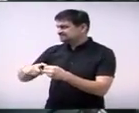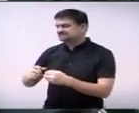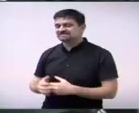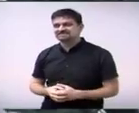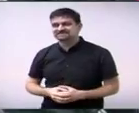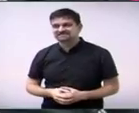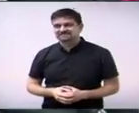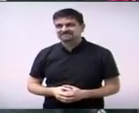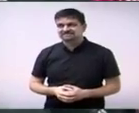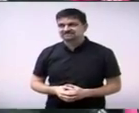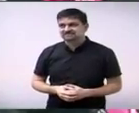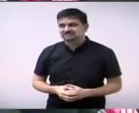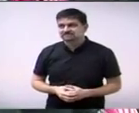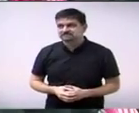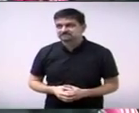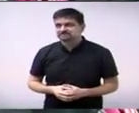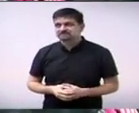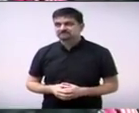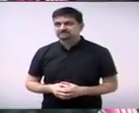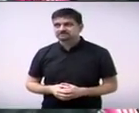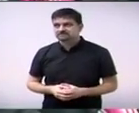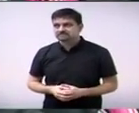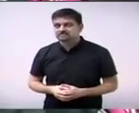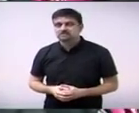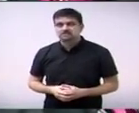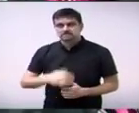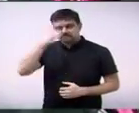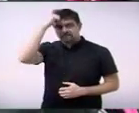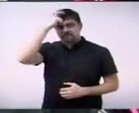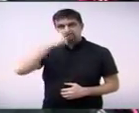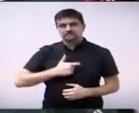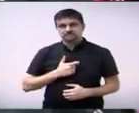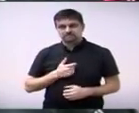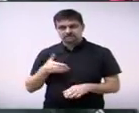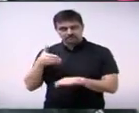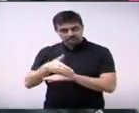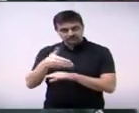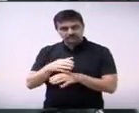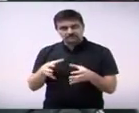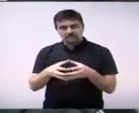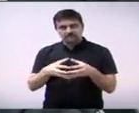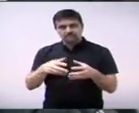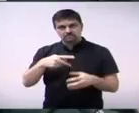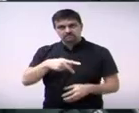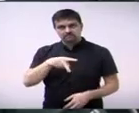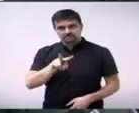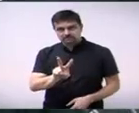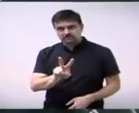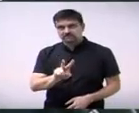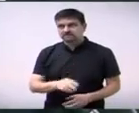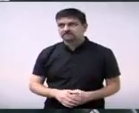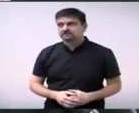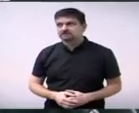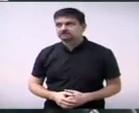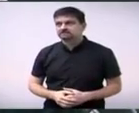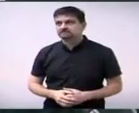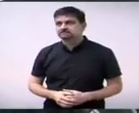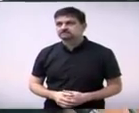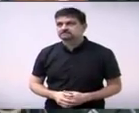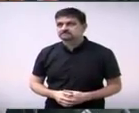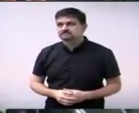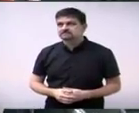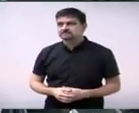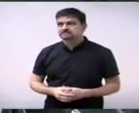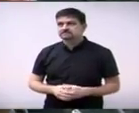que que queiram filiar no PV estamos aí de portas abertas junto com nosso presidente Jorge Israel então